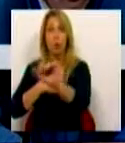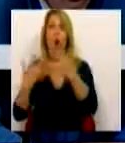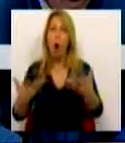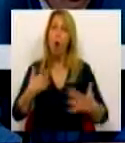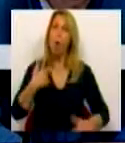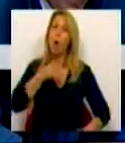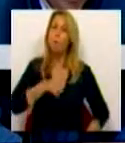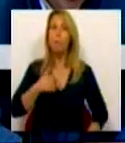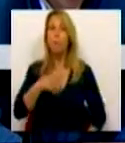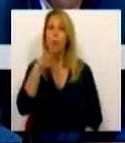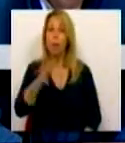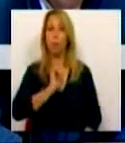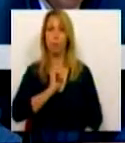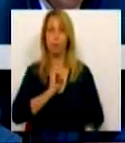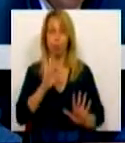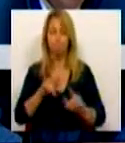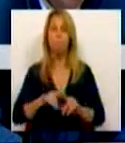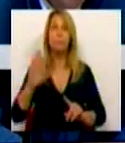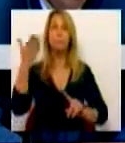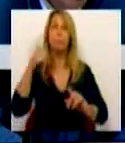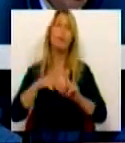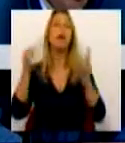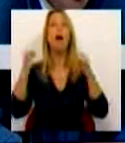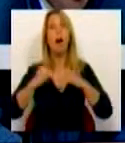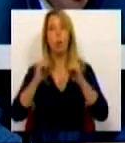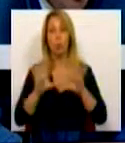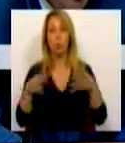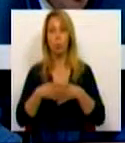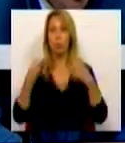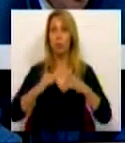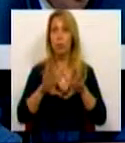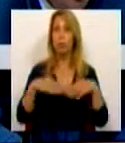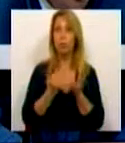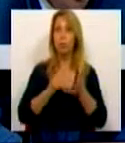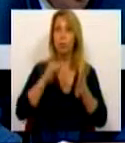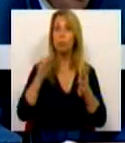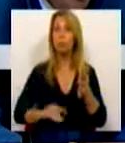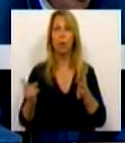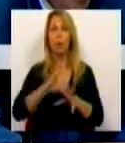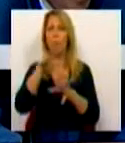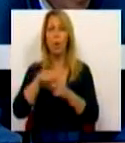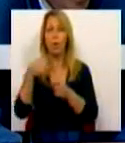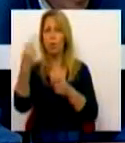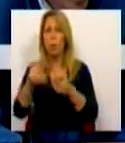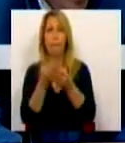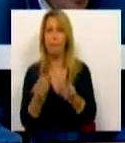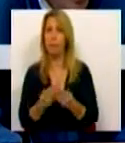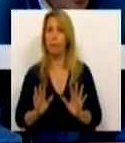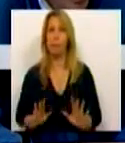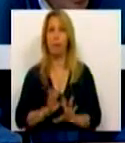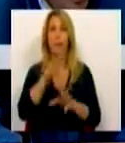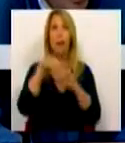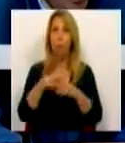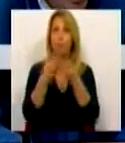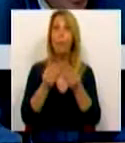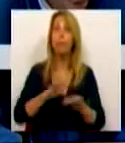Em primeiro lugar, este acordo, o acordo de concertação social assinado, não abrange só esta matéria. Abrange outras